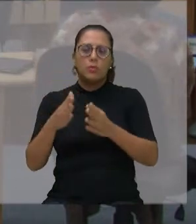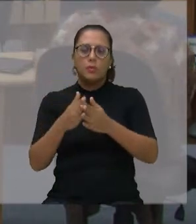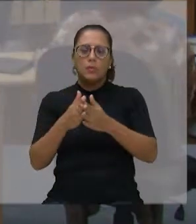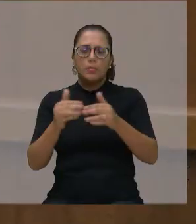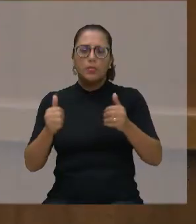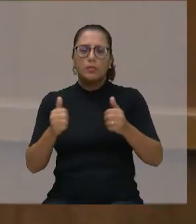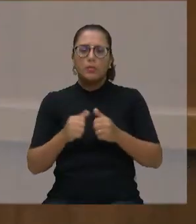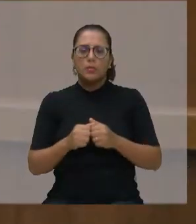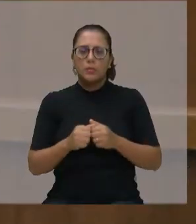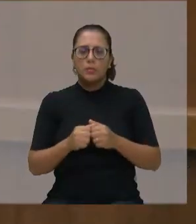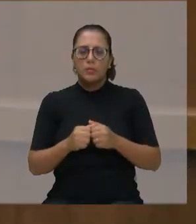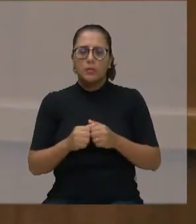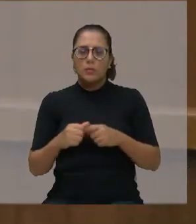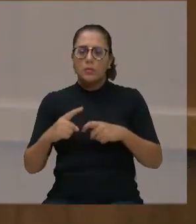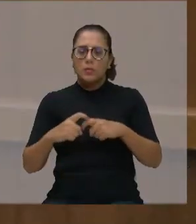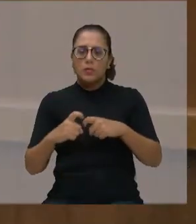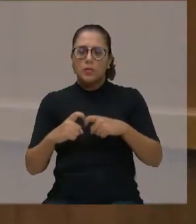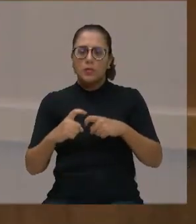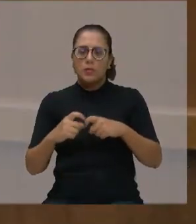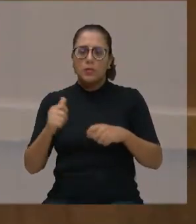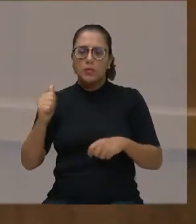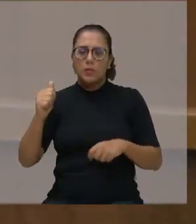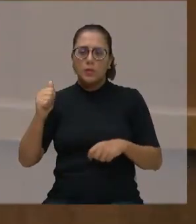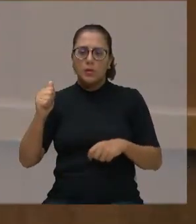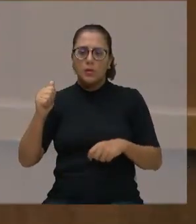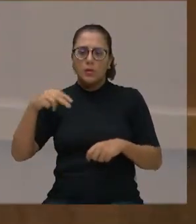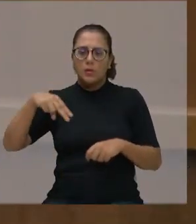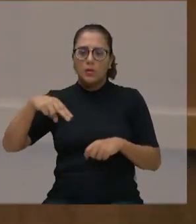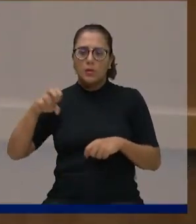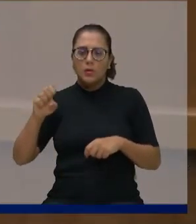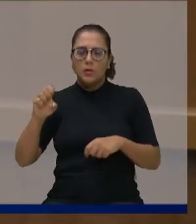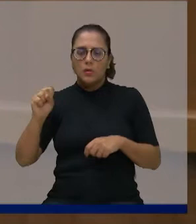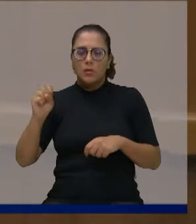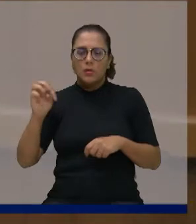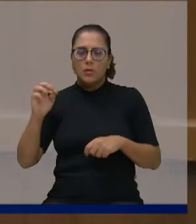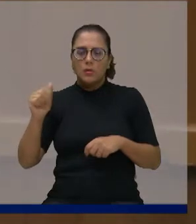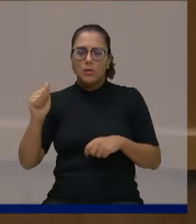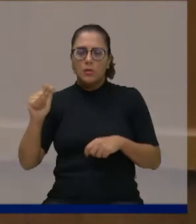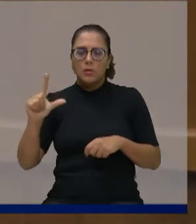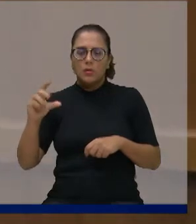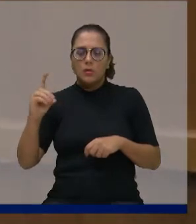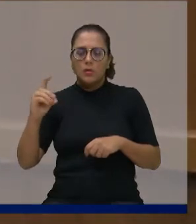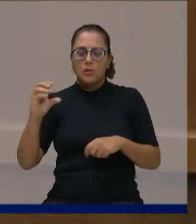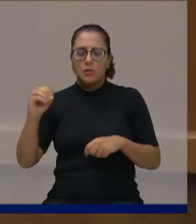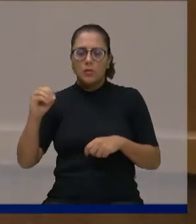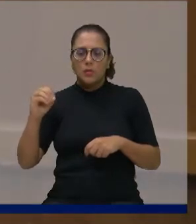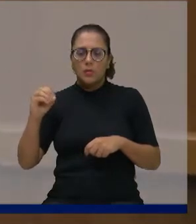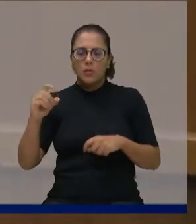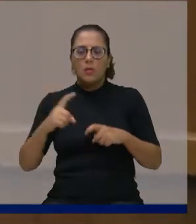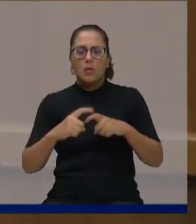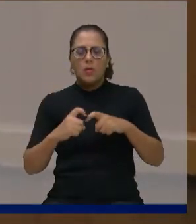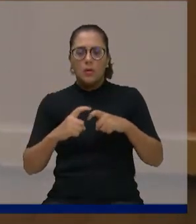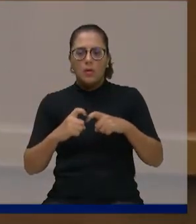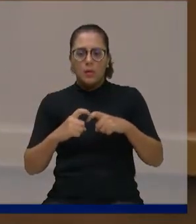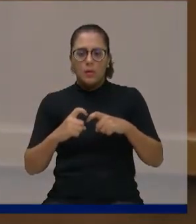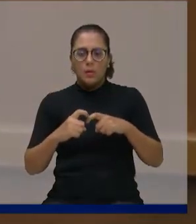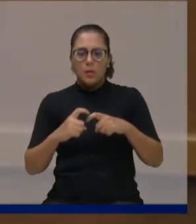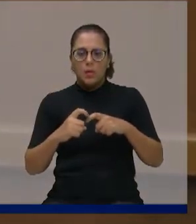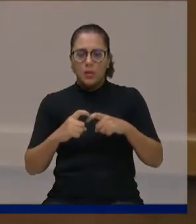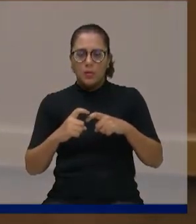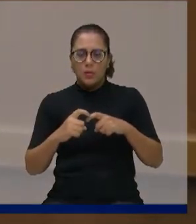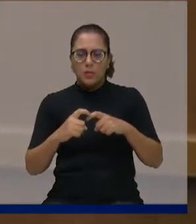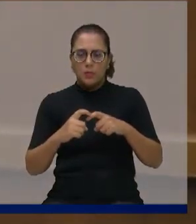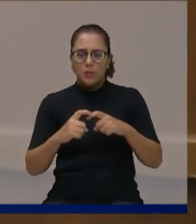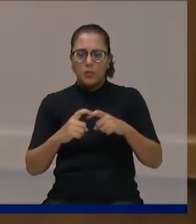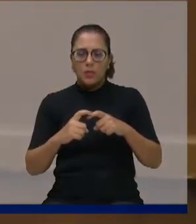Doutor Anestaldo Ferreira de Oliveira, médico anestesista, fundador da Unimed